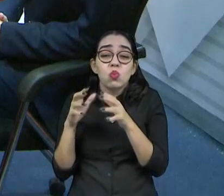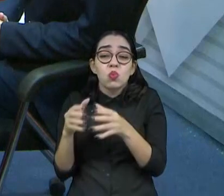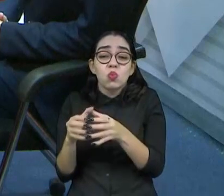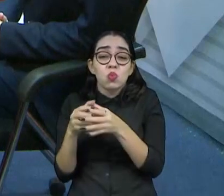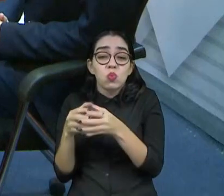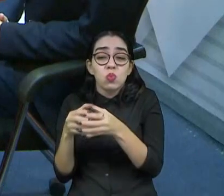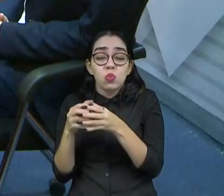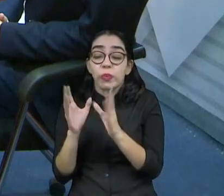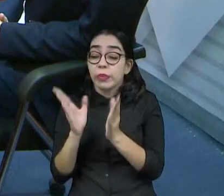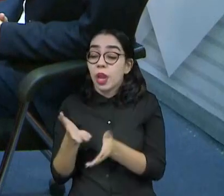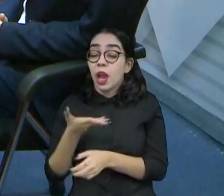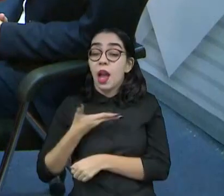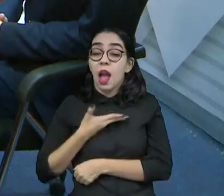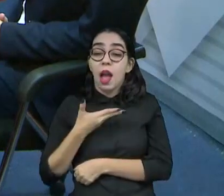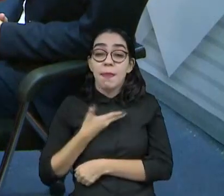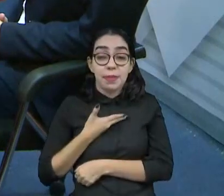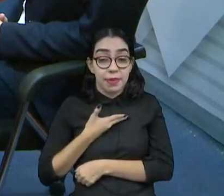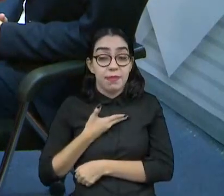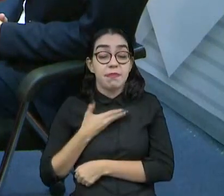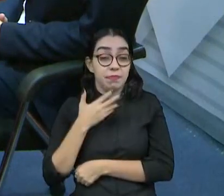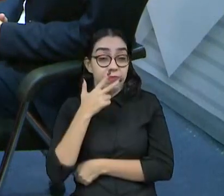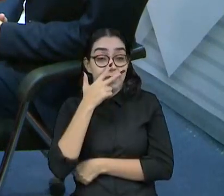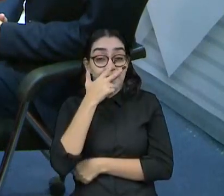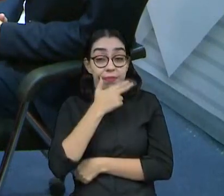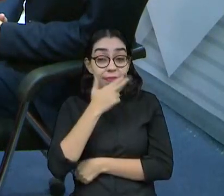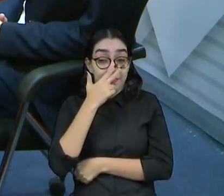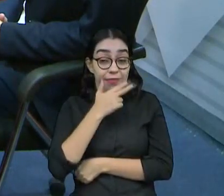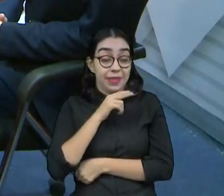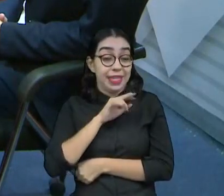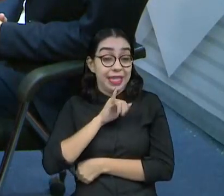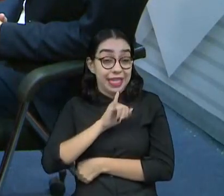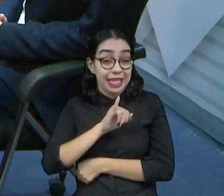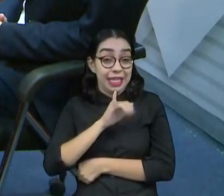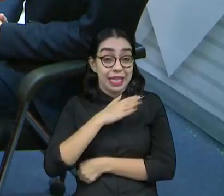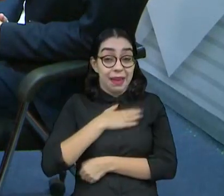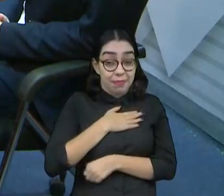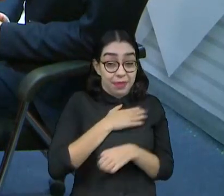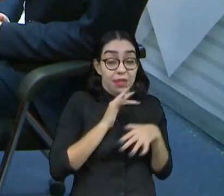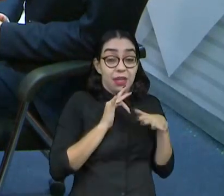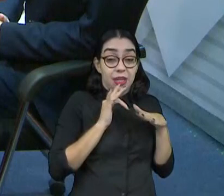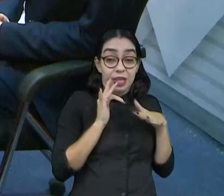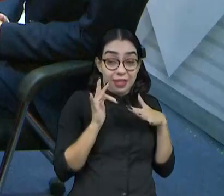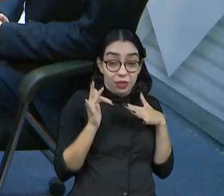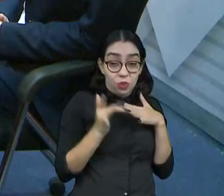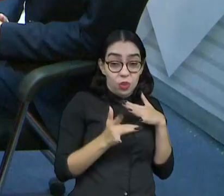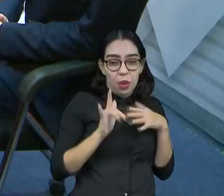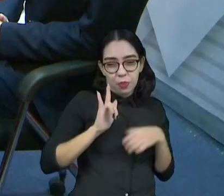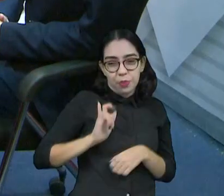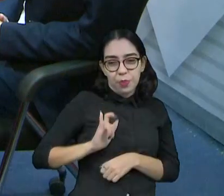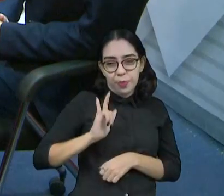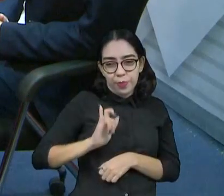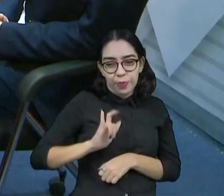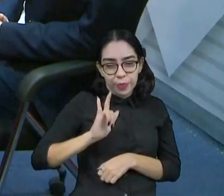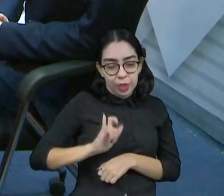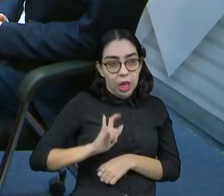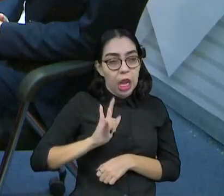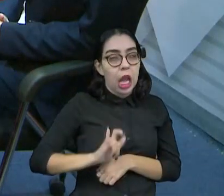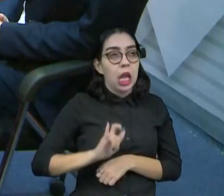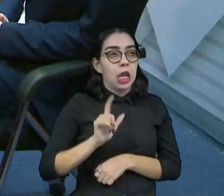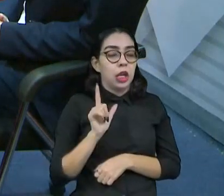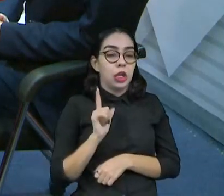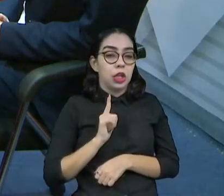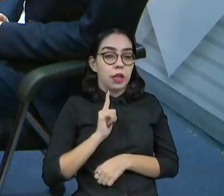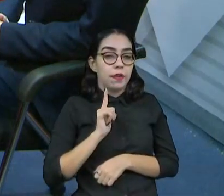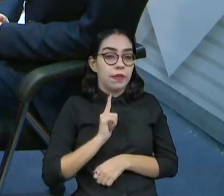Todos os teus amigos votam igual a Eu não respondo nenhuma. nenhuma. Se eu fizer no meu Instagram, vai dar